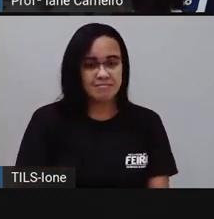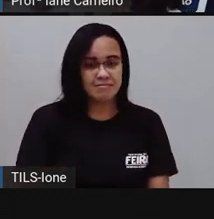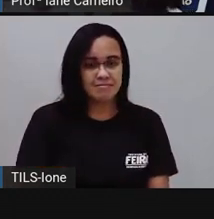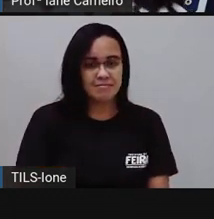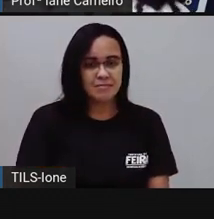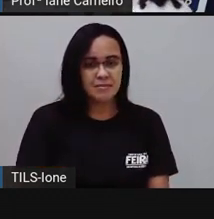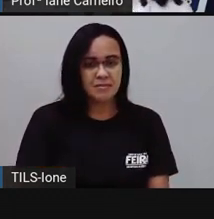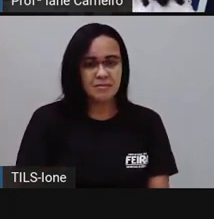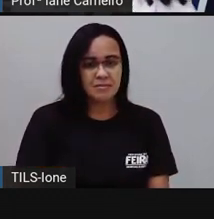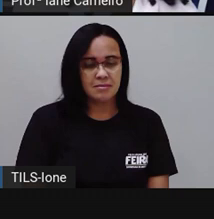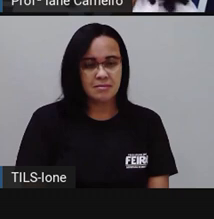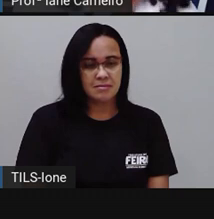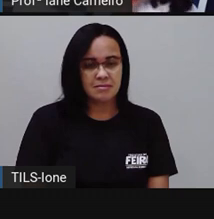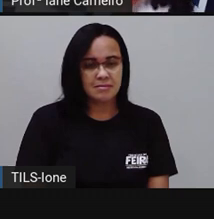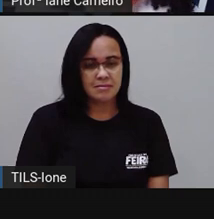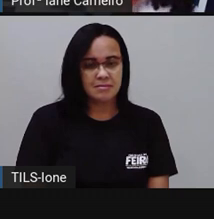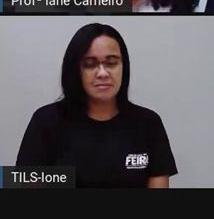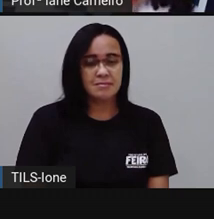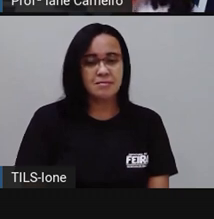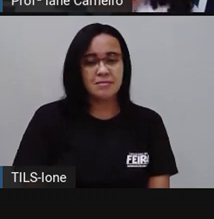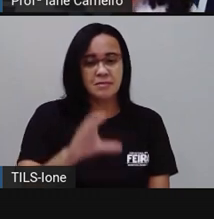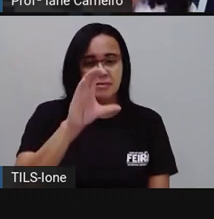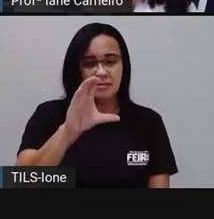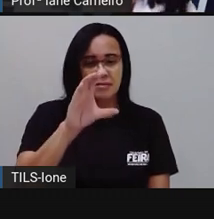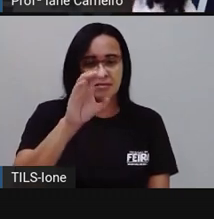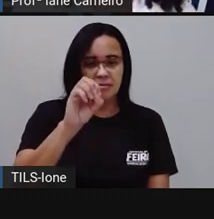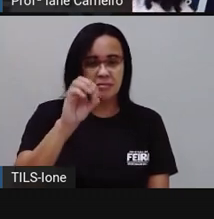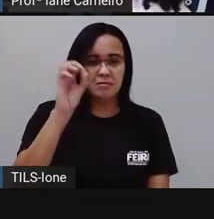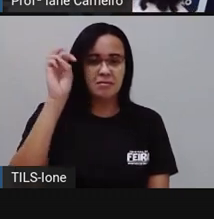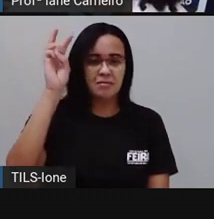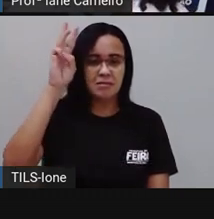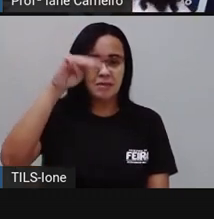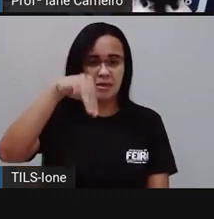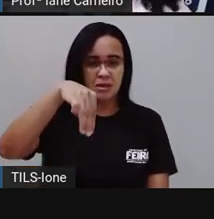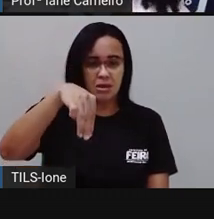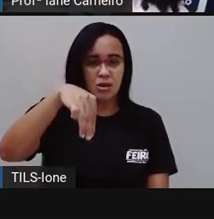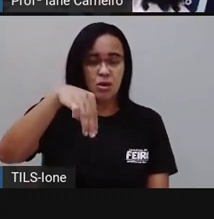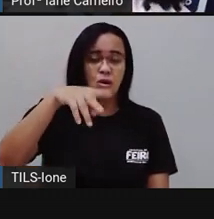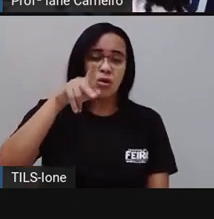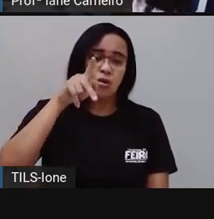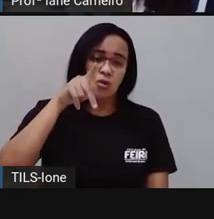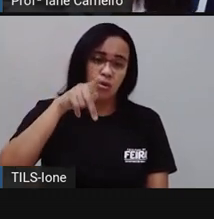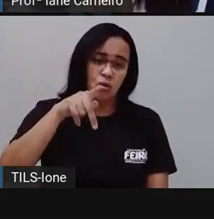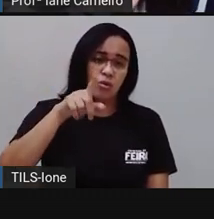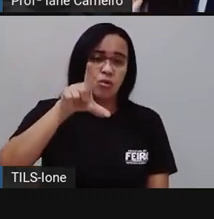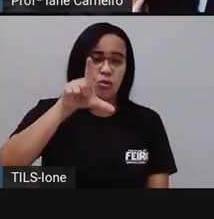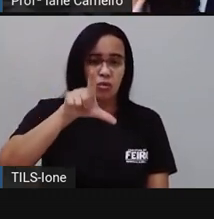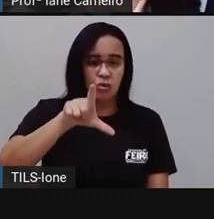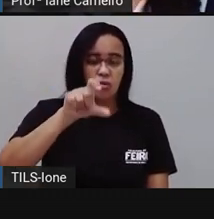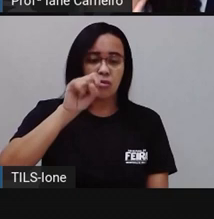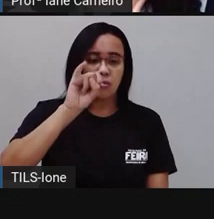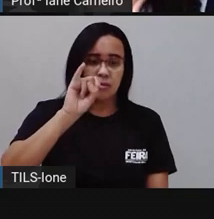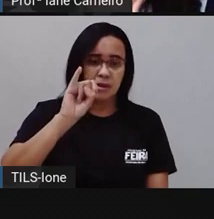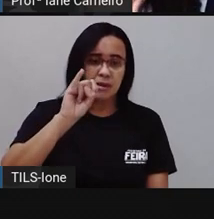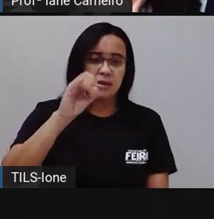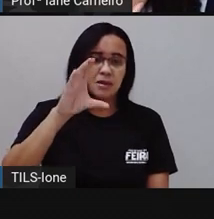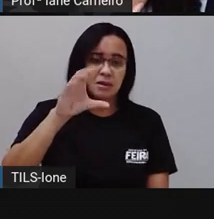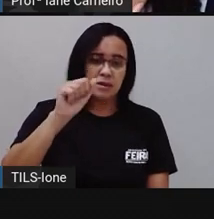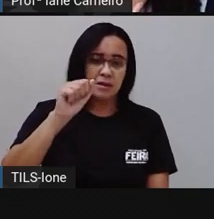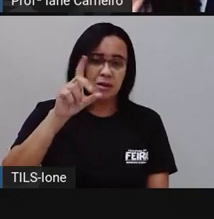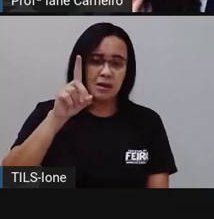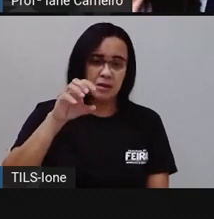Significado. Tá rimando com complicado, né? Com coisas difíceis de resolver. Com complicado. Ó, rima aqui,